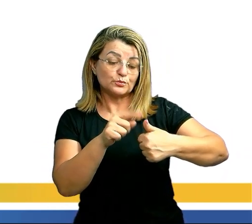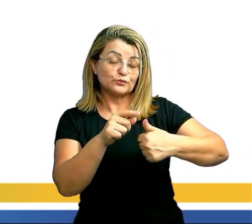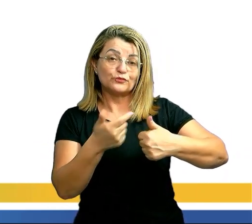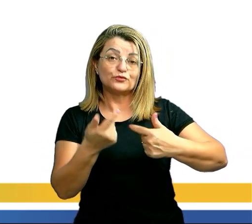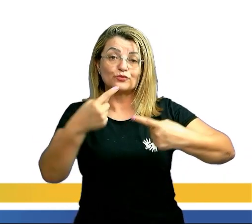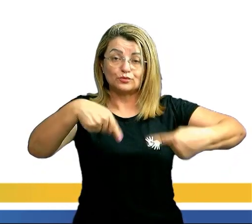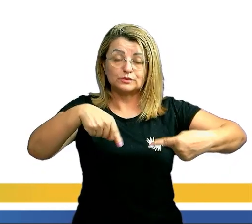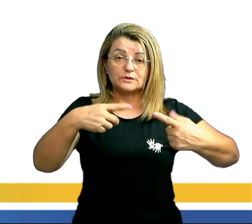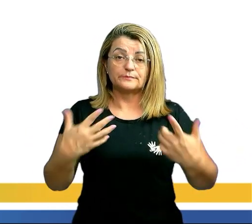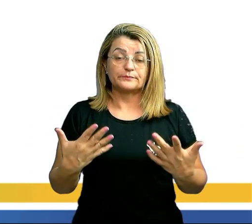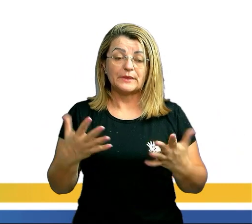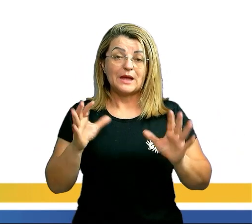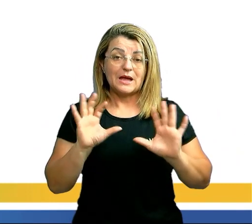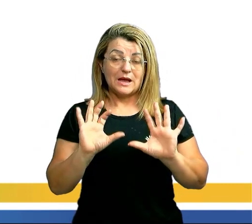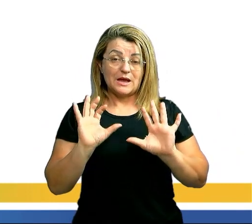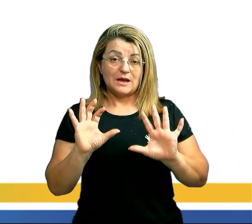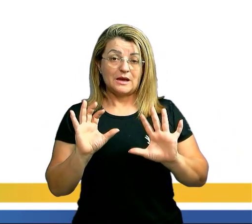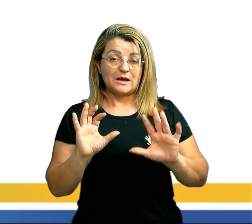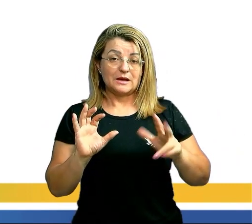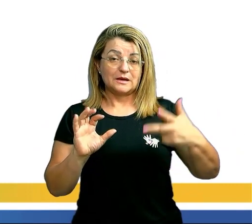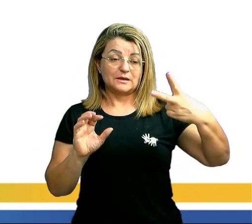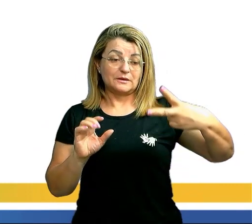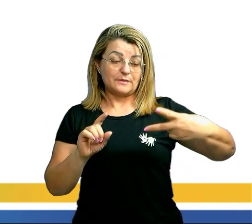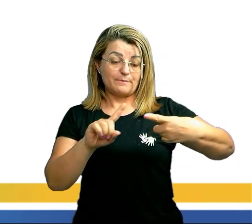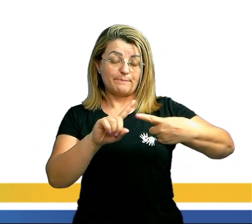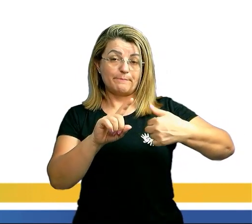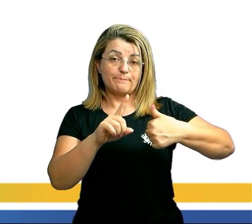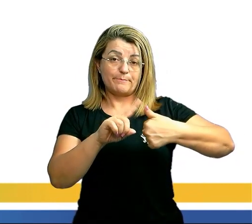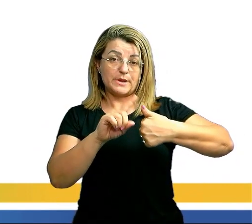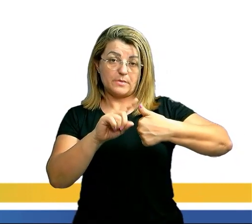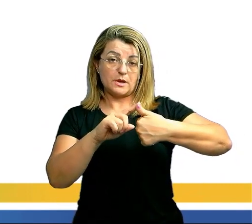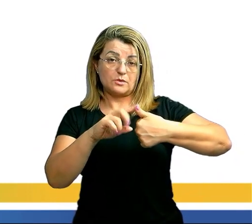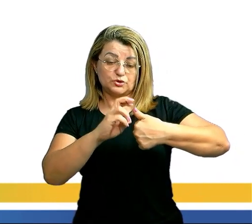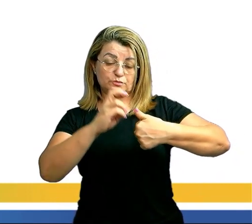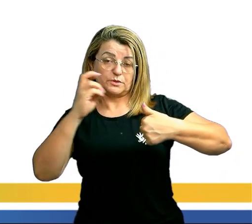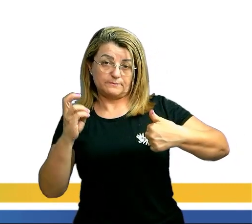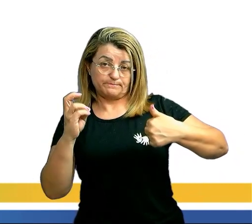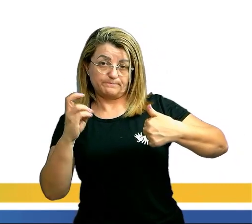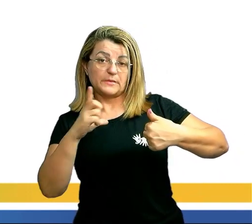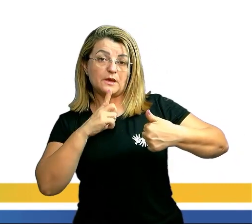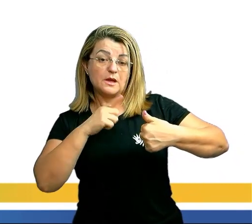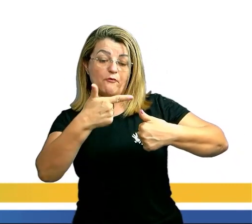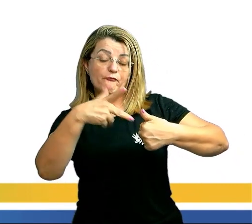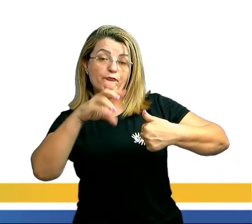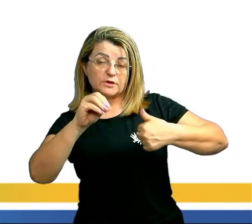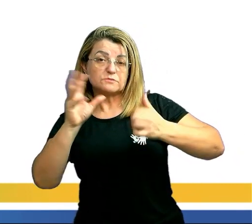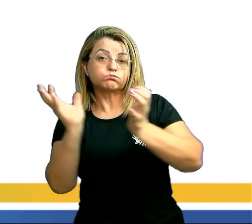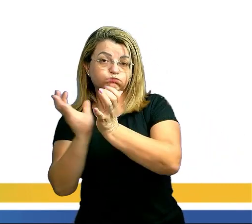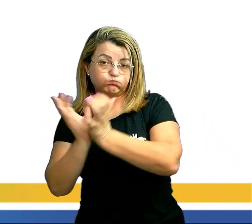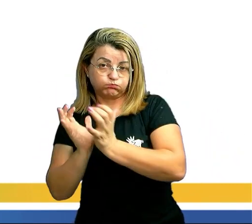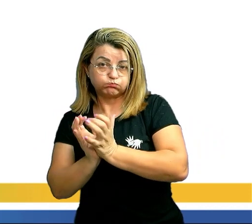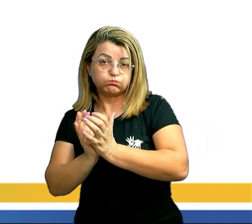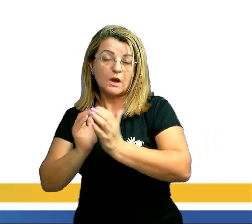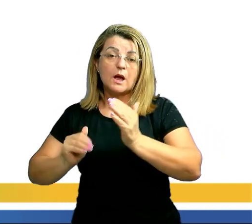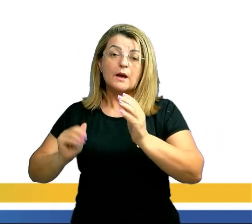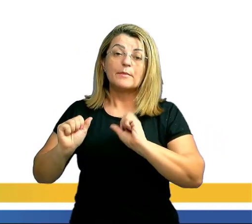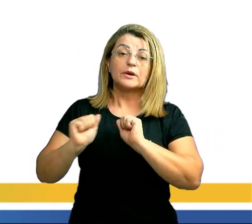ele, mesmo. Então, caso, há duas posições. Então, o primeiro e o segundo turno. Eu tenho vinte times, correto? Pra